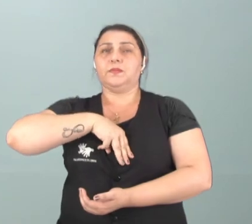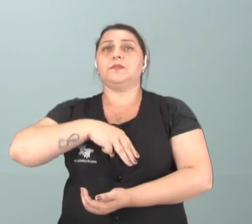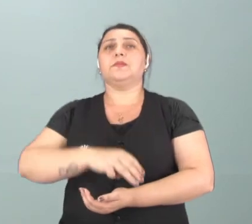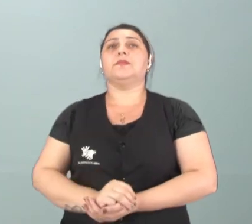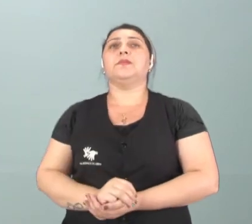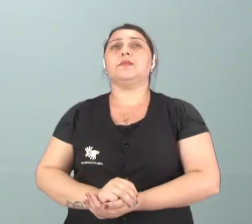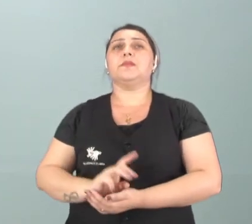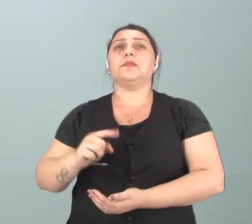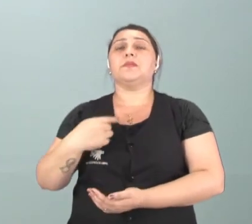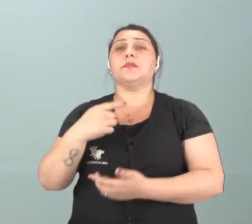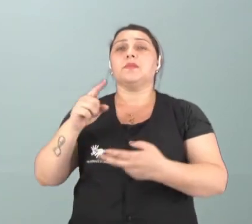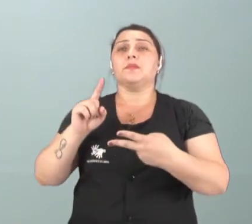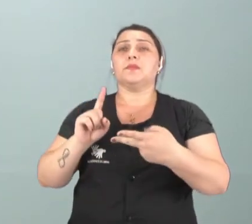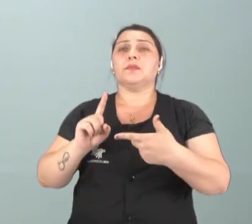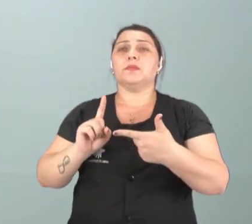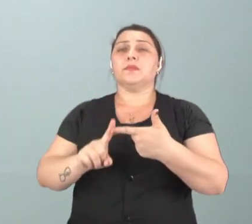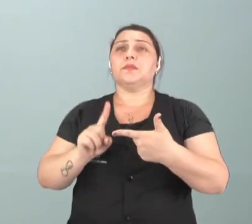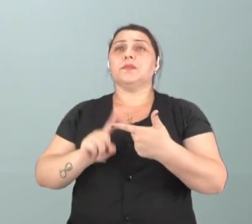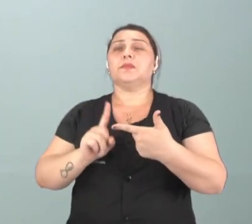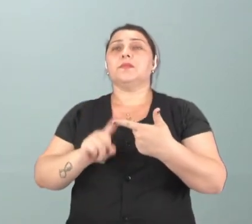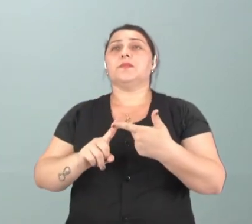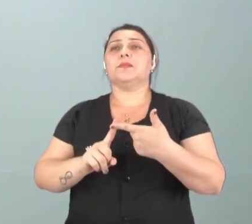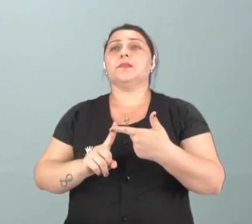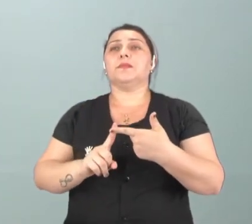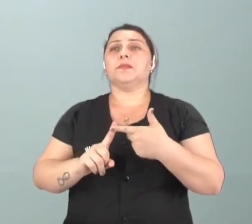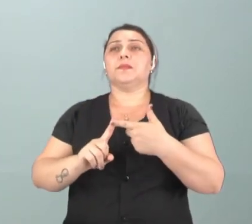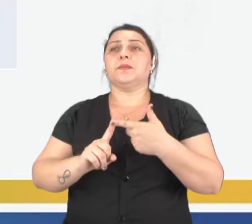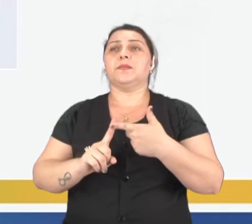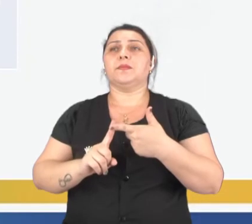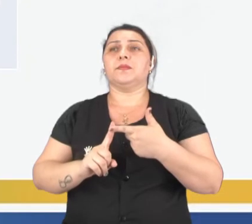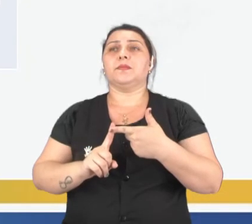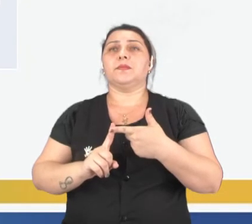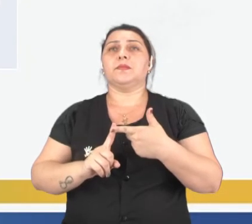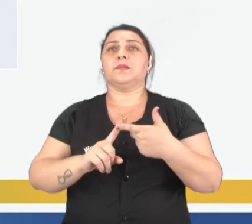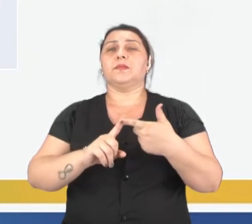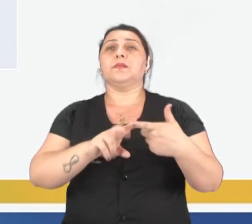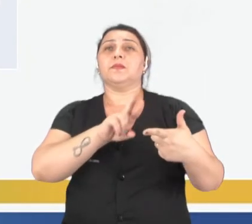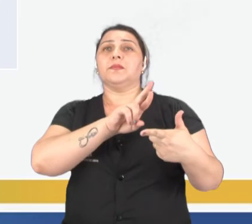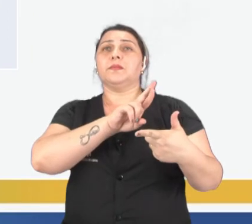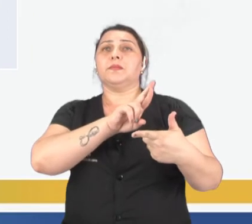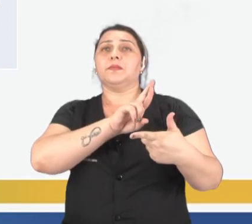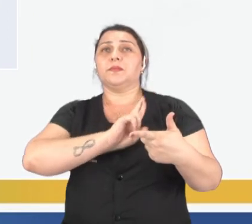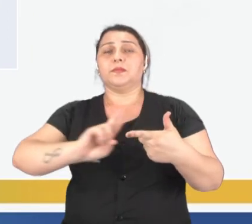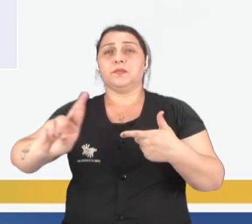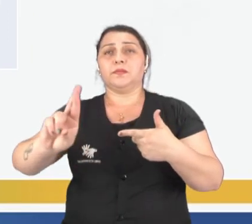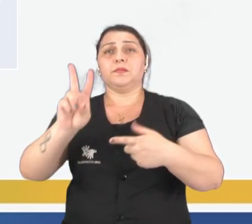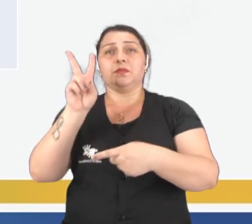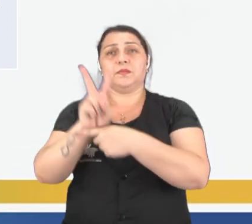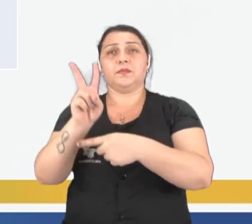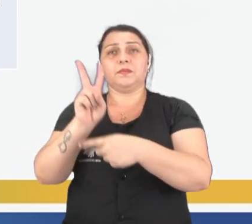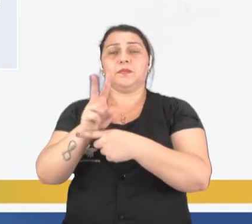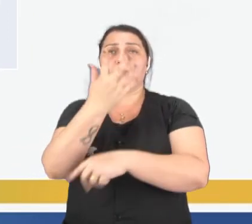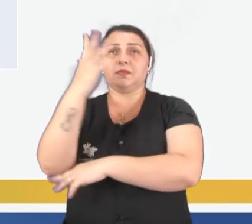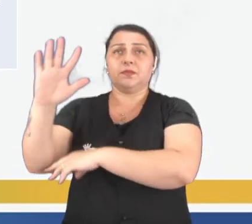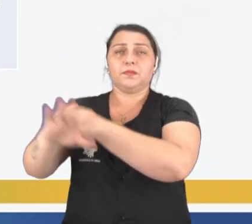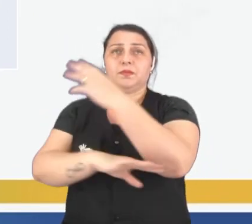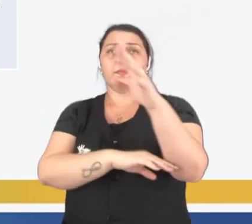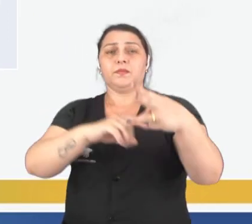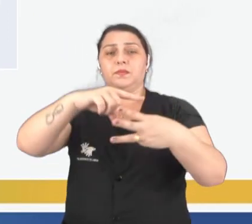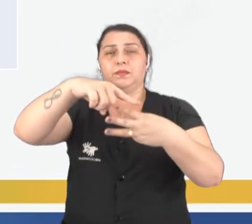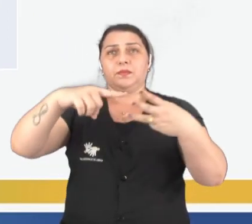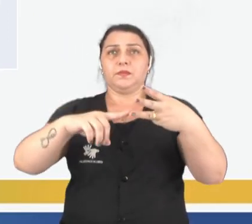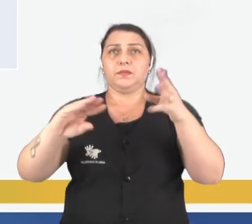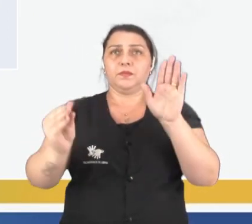O nosso segundo exercitando vai trabalhar justamente religiões que preservam o meio ambiente. Temos três religiões, você vai